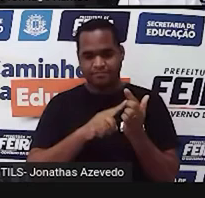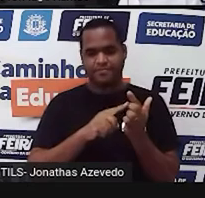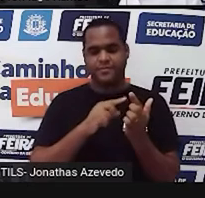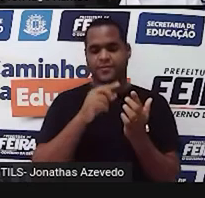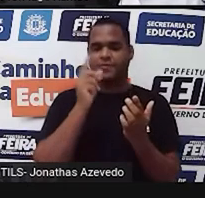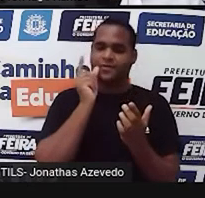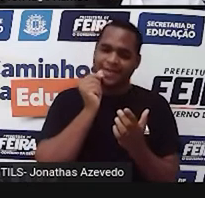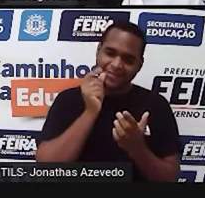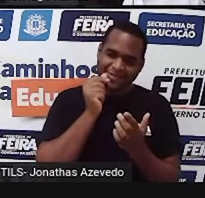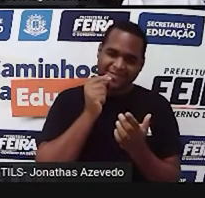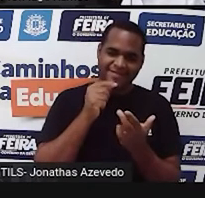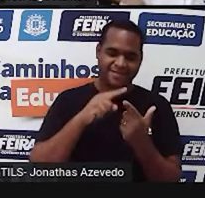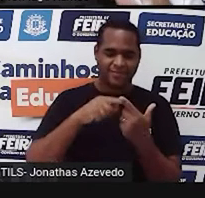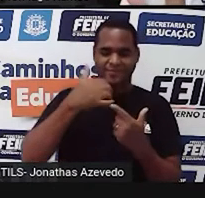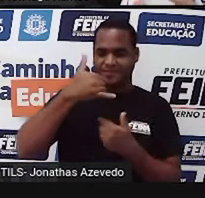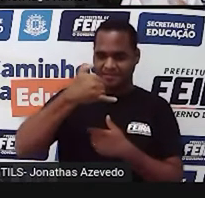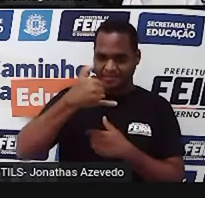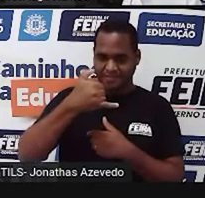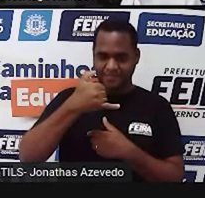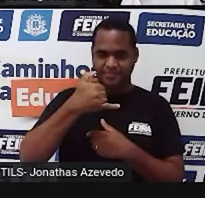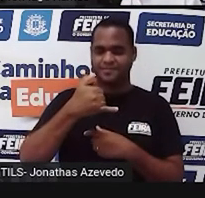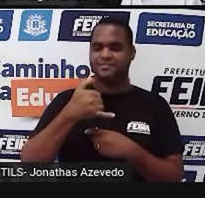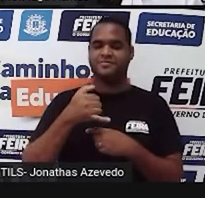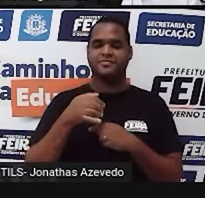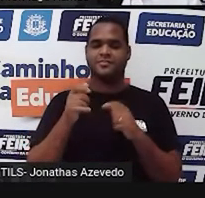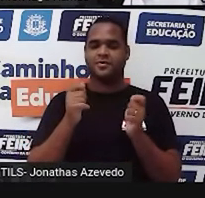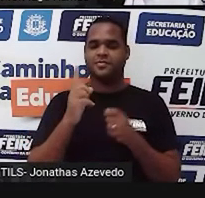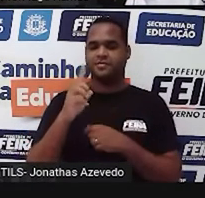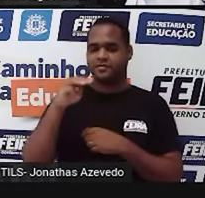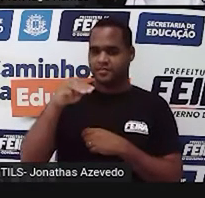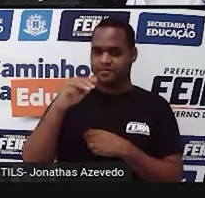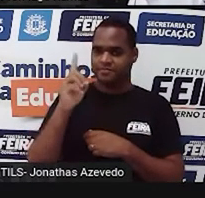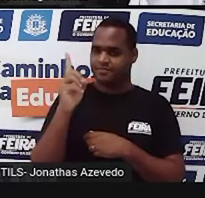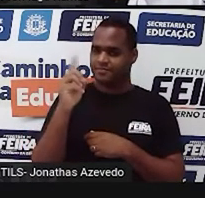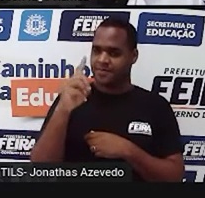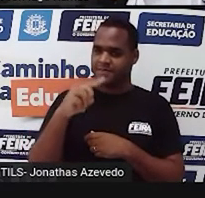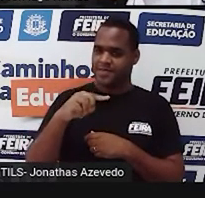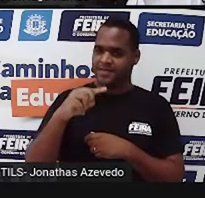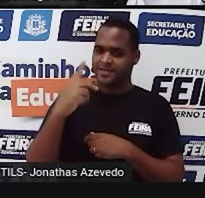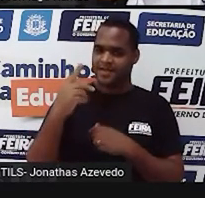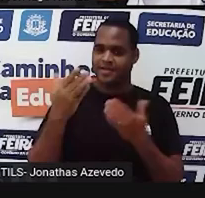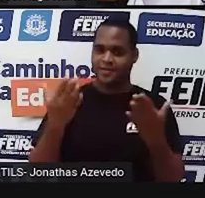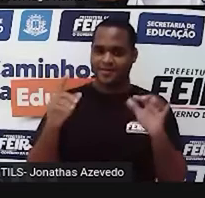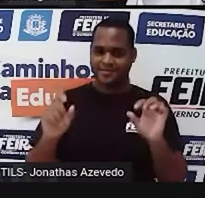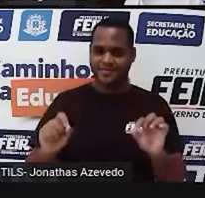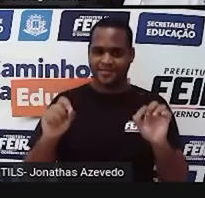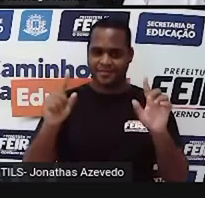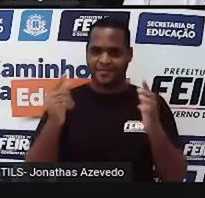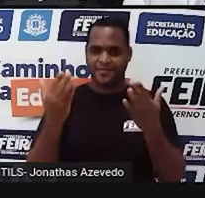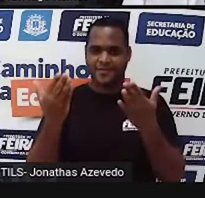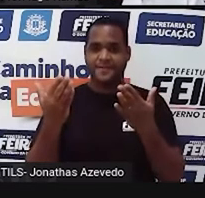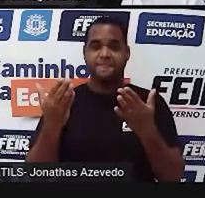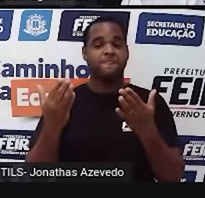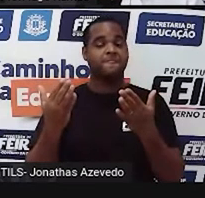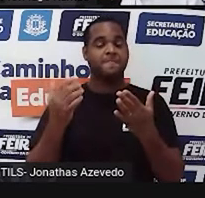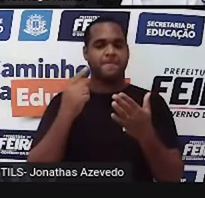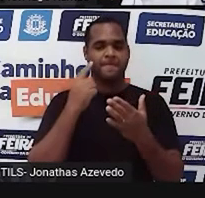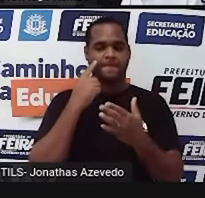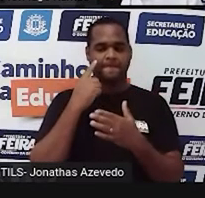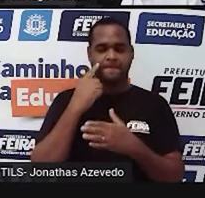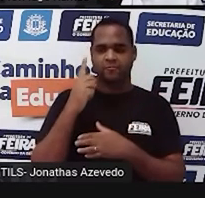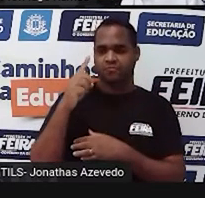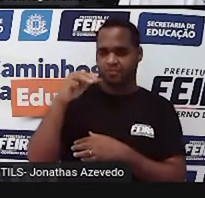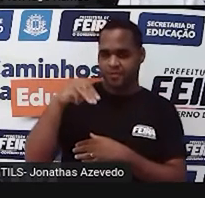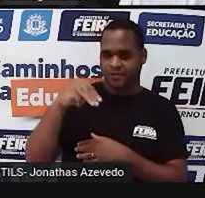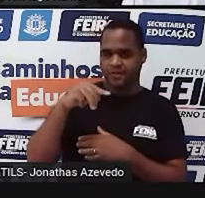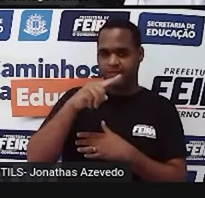caneta e você vai ter um minuto com o reloginho que eu vou soltar aqui na tela e nesse um minuto você